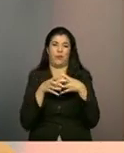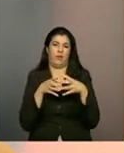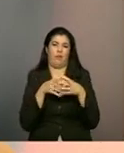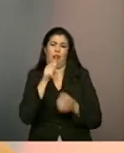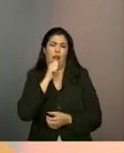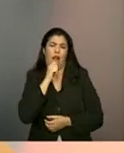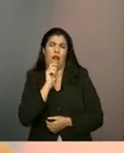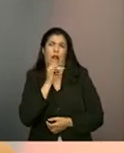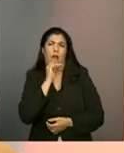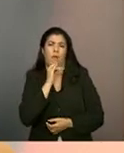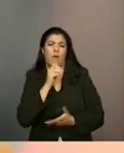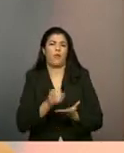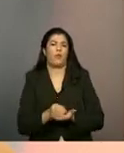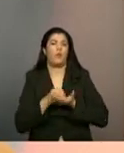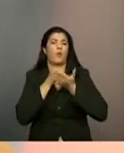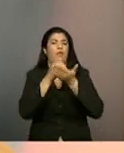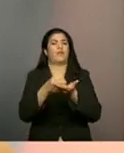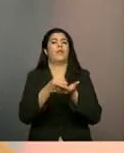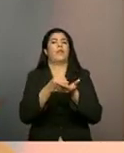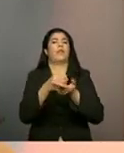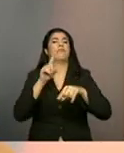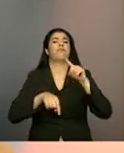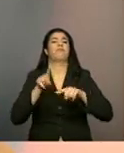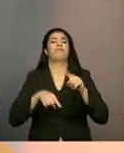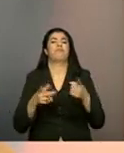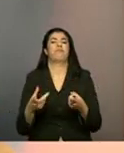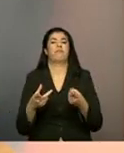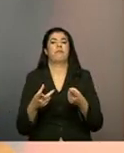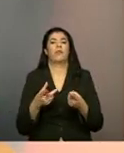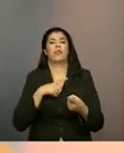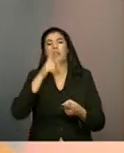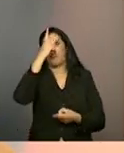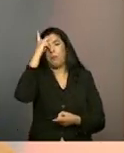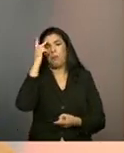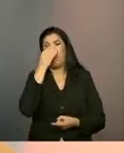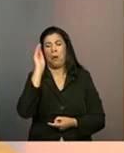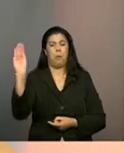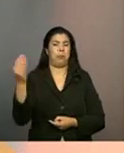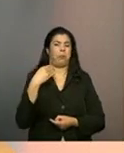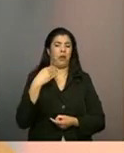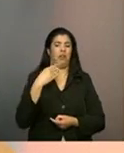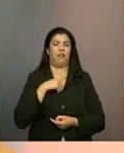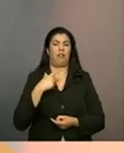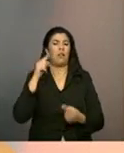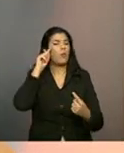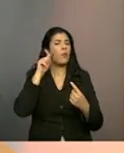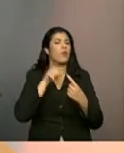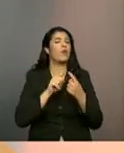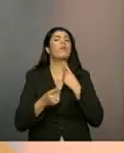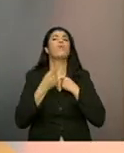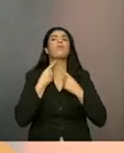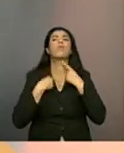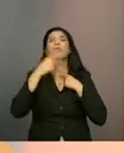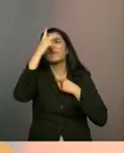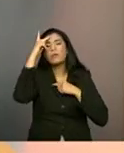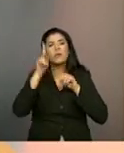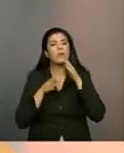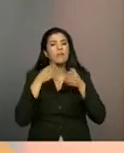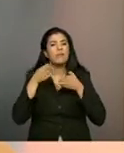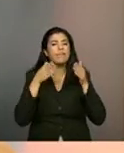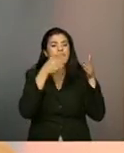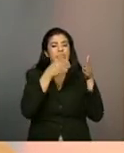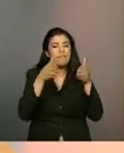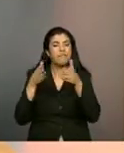adianta a gente ofertar uma atividade que não vai atender a demanda nem o desejo das pessoas daquele